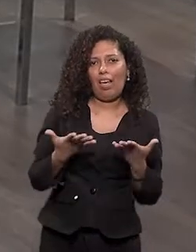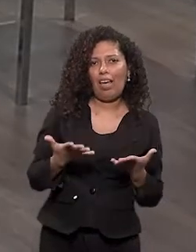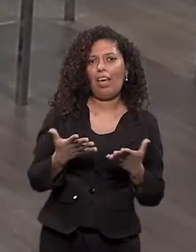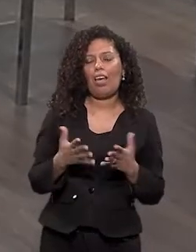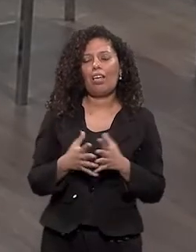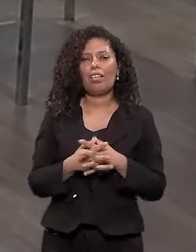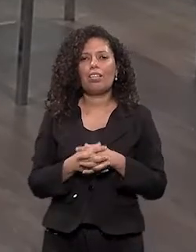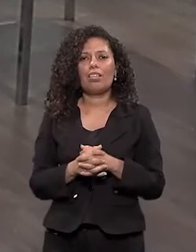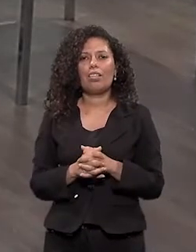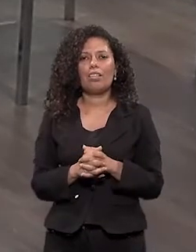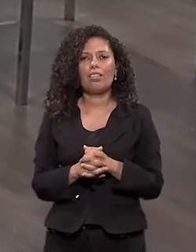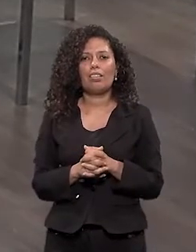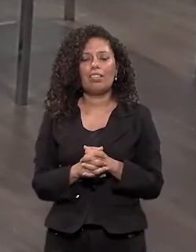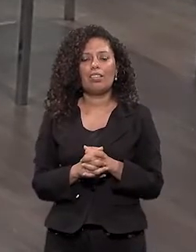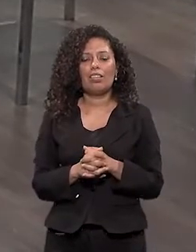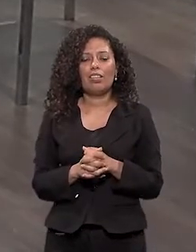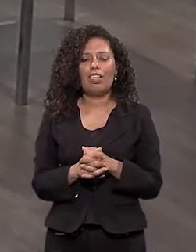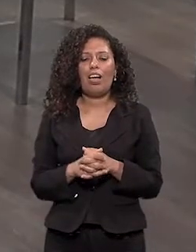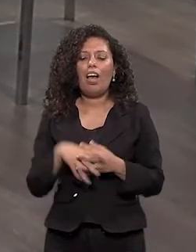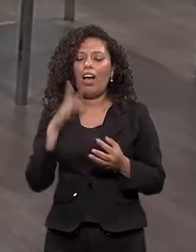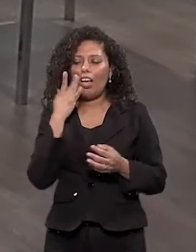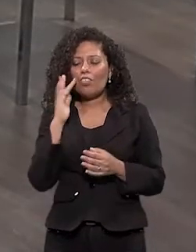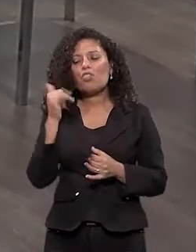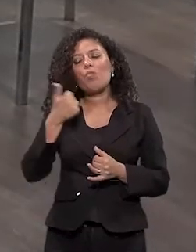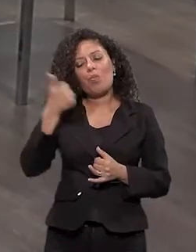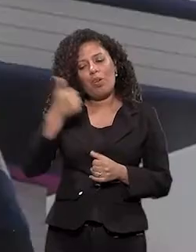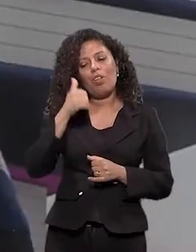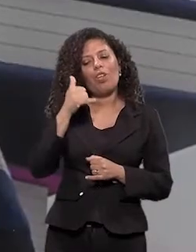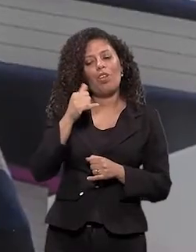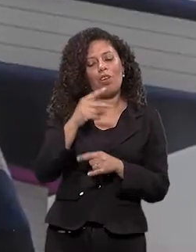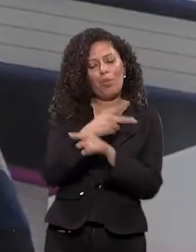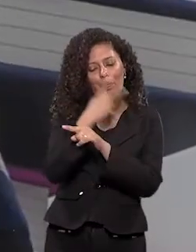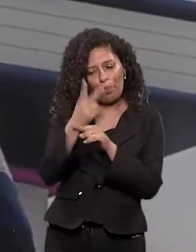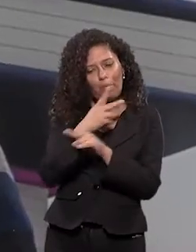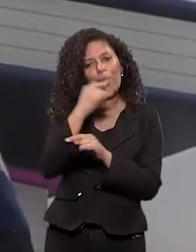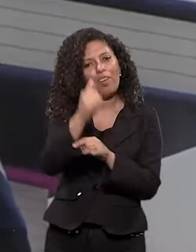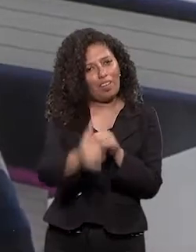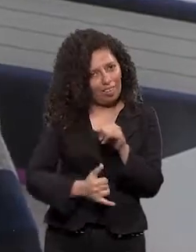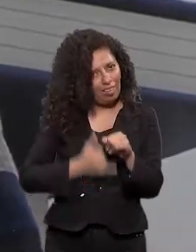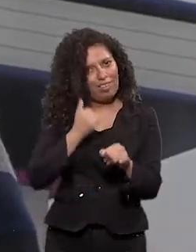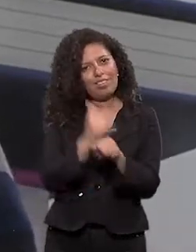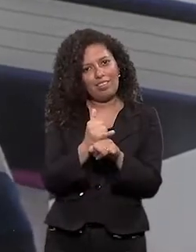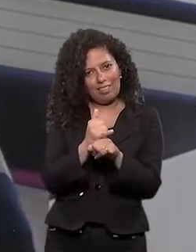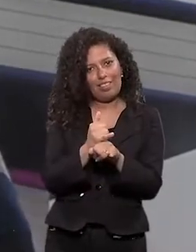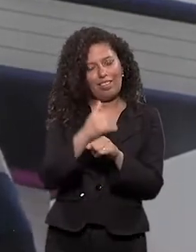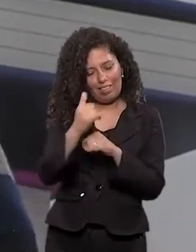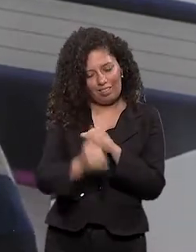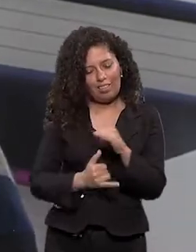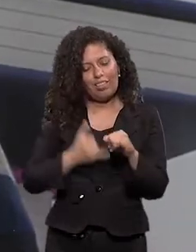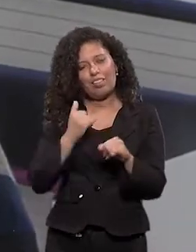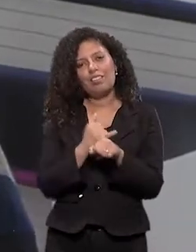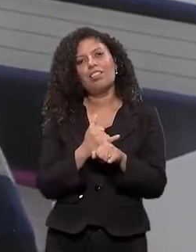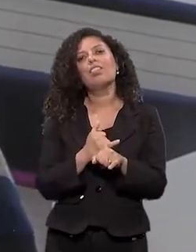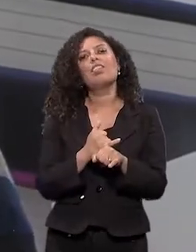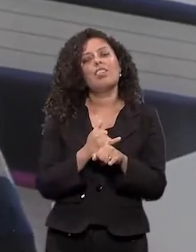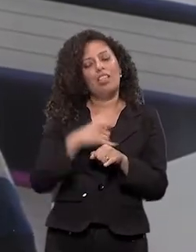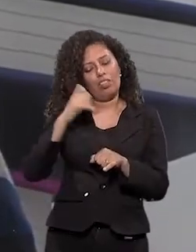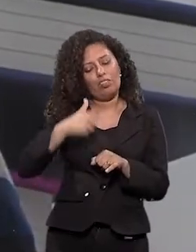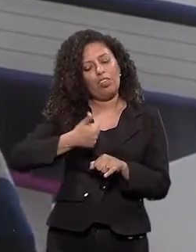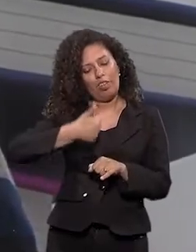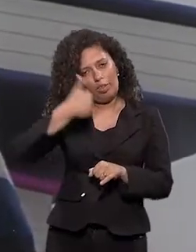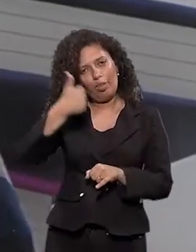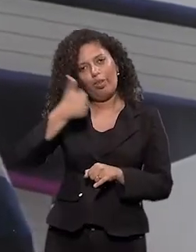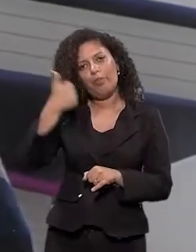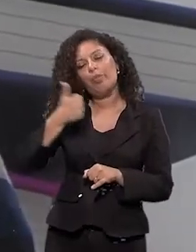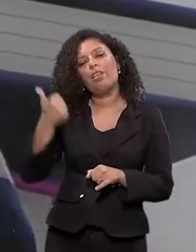trabalho no site. acho mais legal procurar o Grupo Cria e ouvir lá, com todo o contexto que tem no